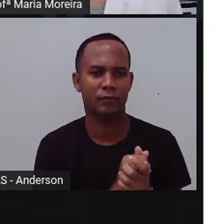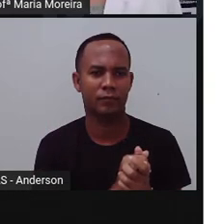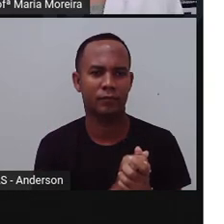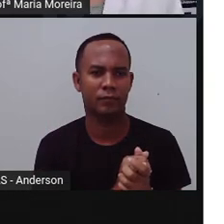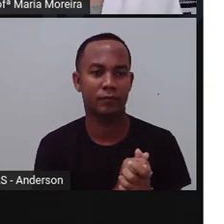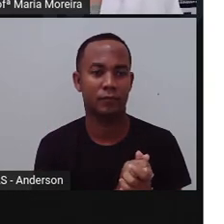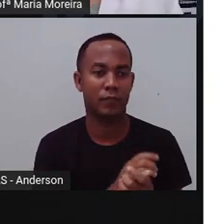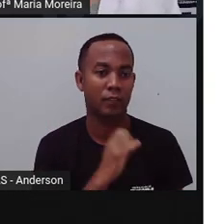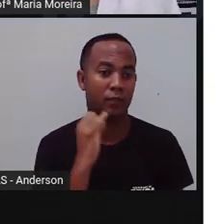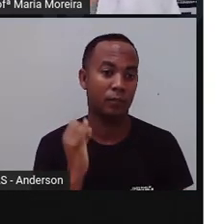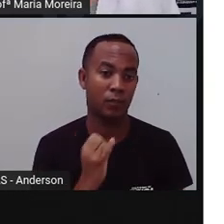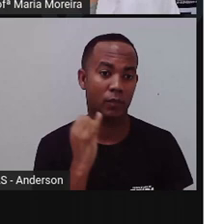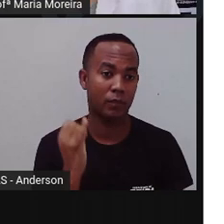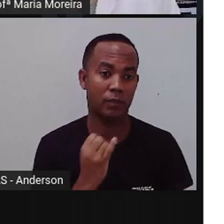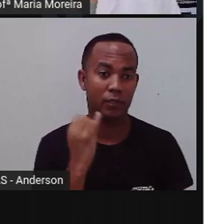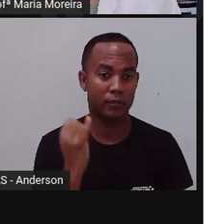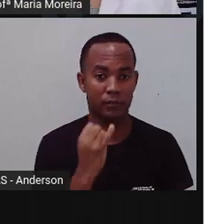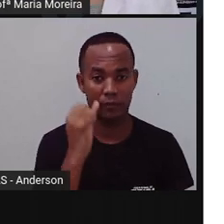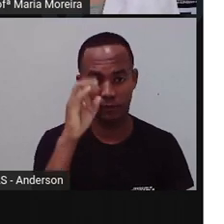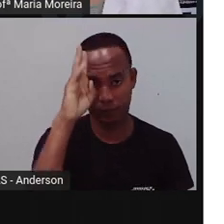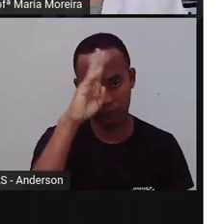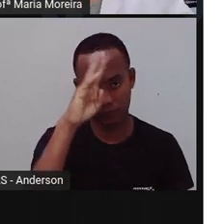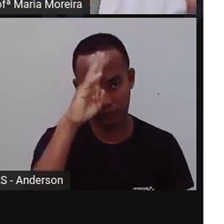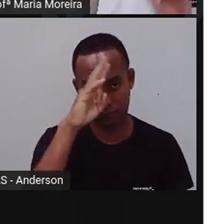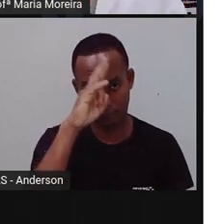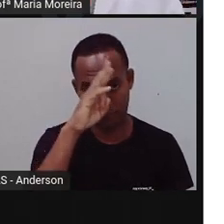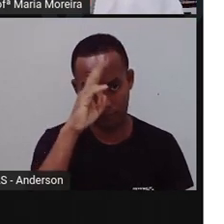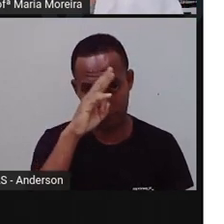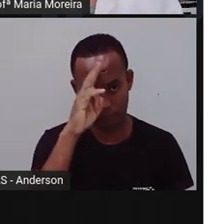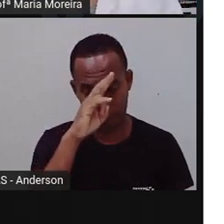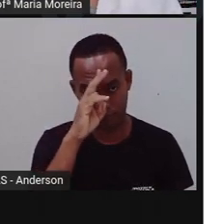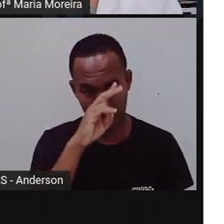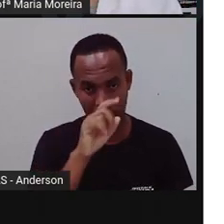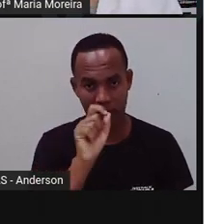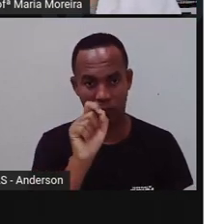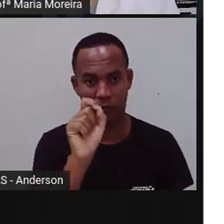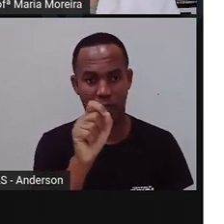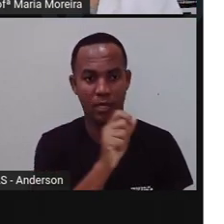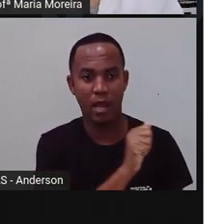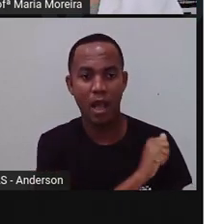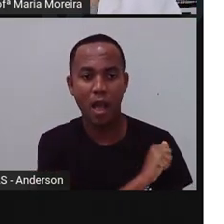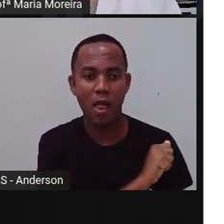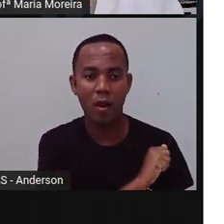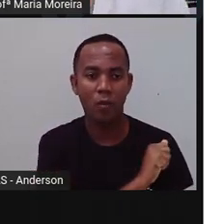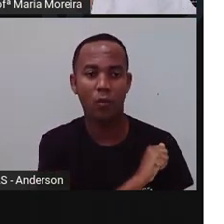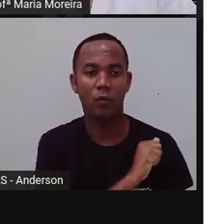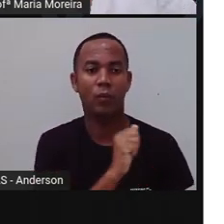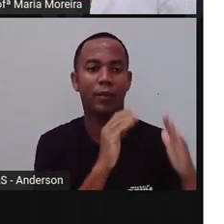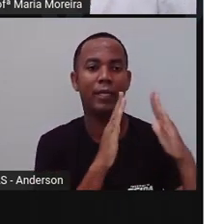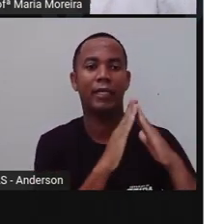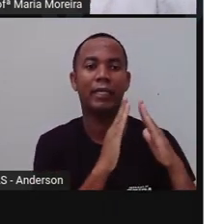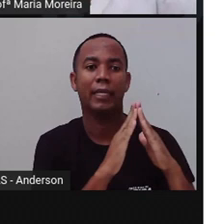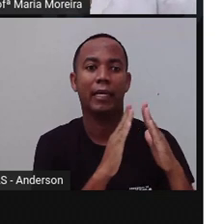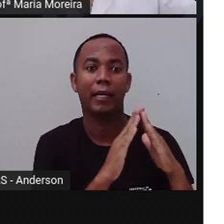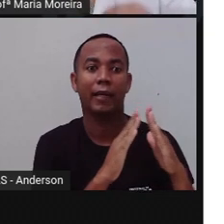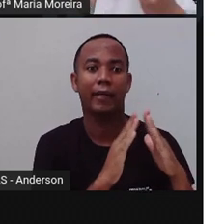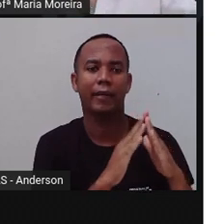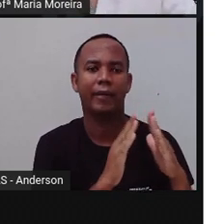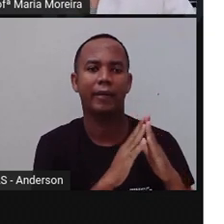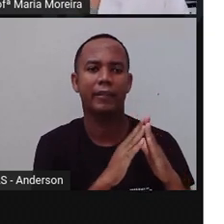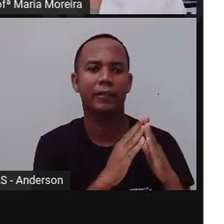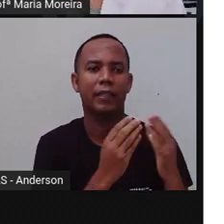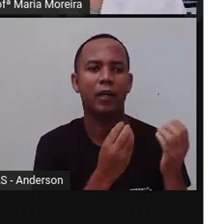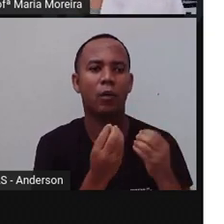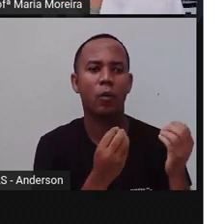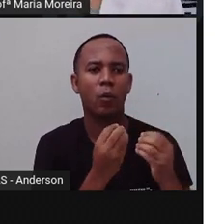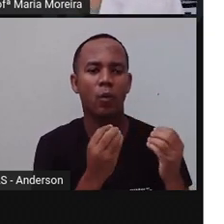É importante lembrar, na verdade, que esses alunos agora que estão em casa, né? Eles são ensinados